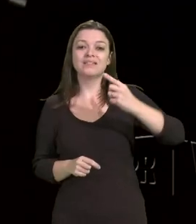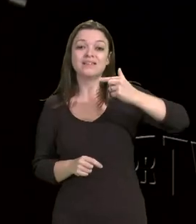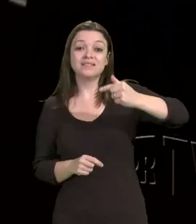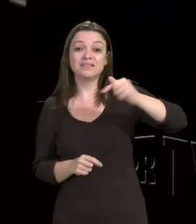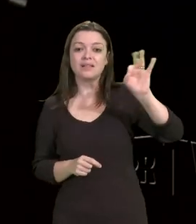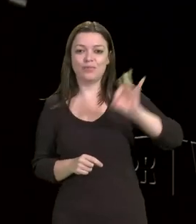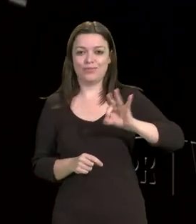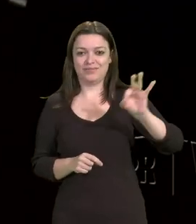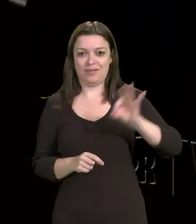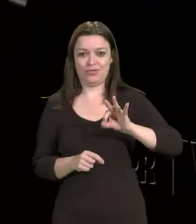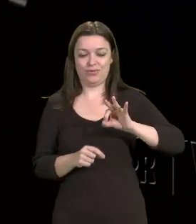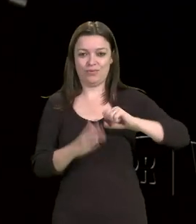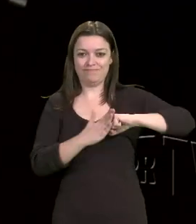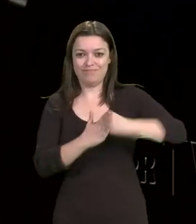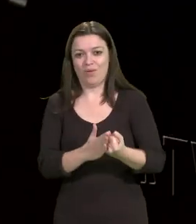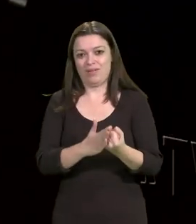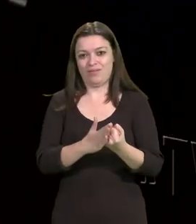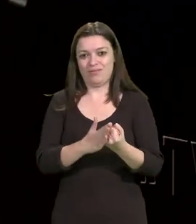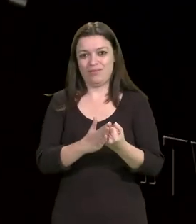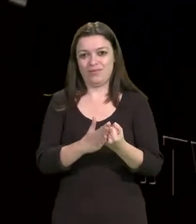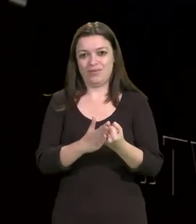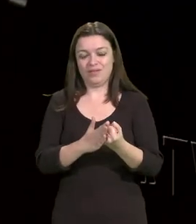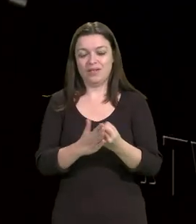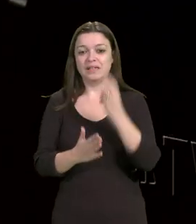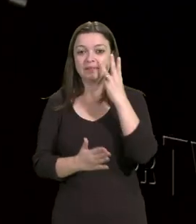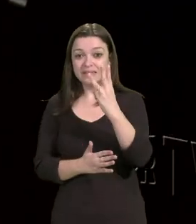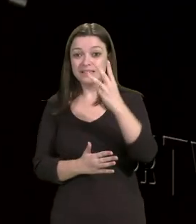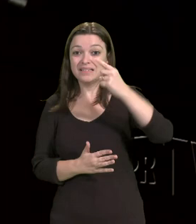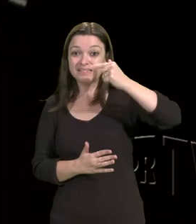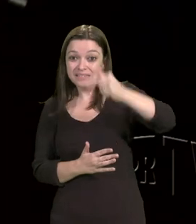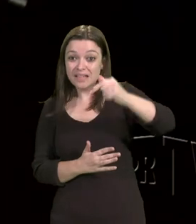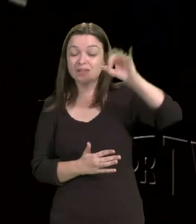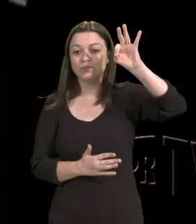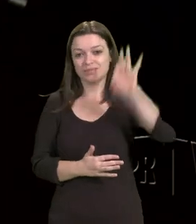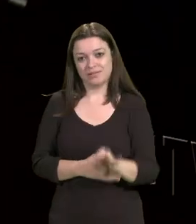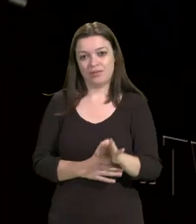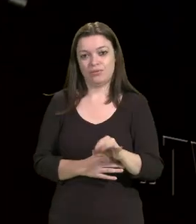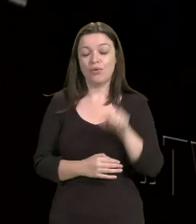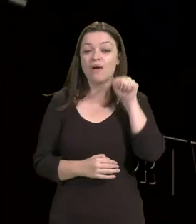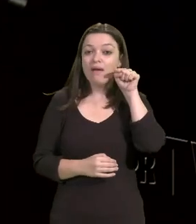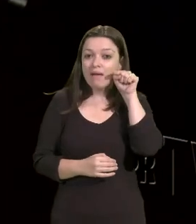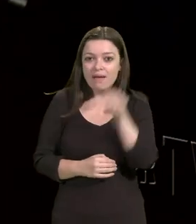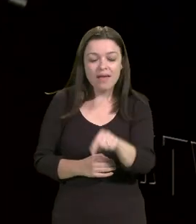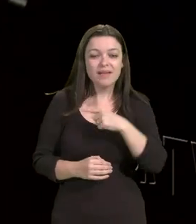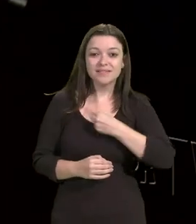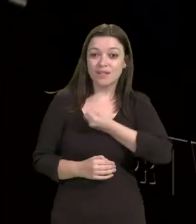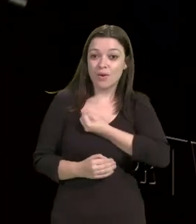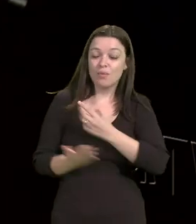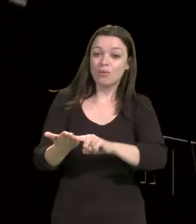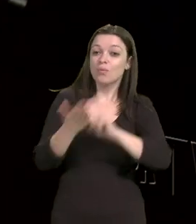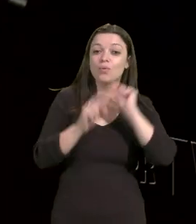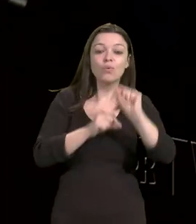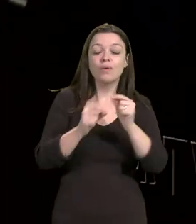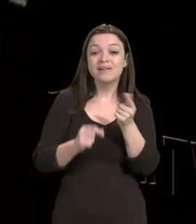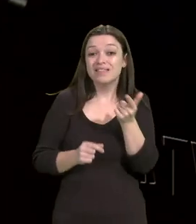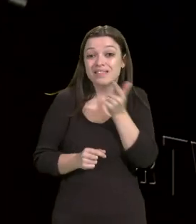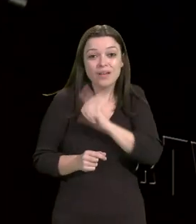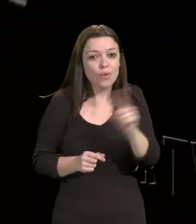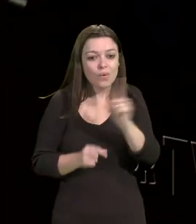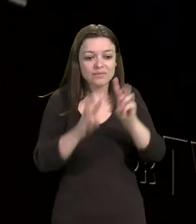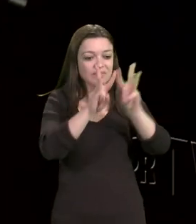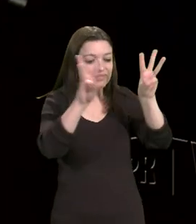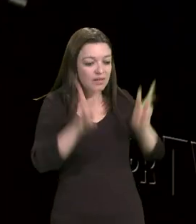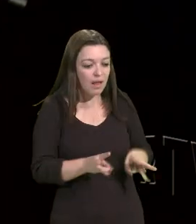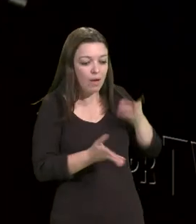estamos falando. É 30%, ou 37%. E são números que inviabilizam o funcionamento da